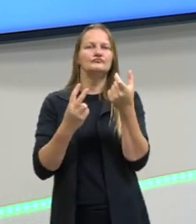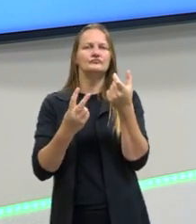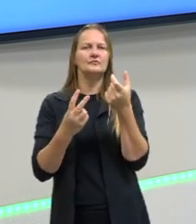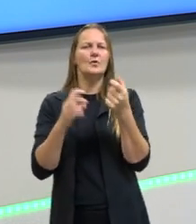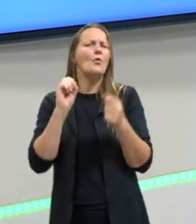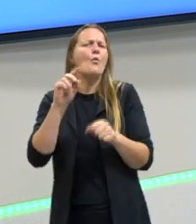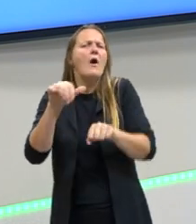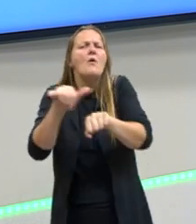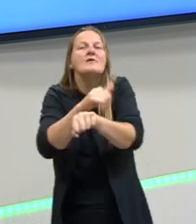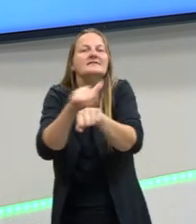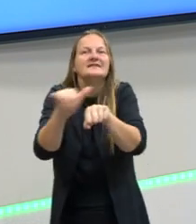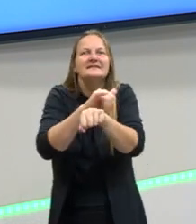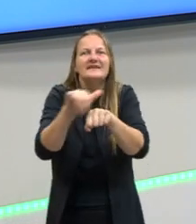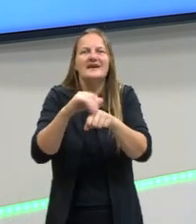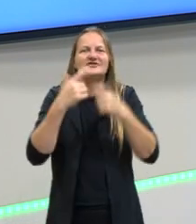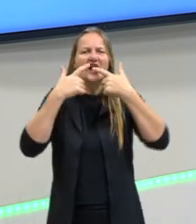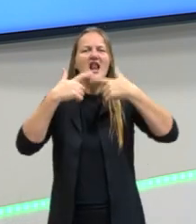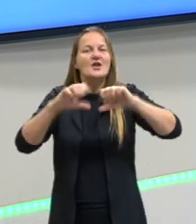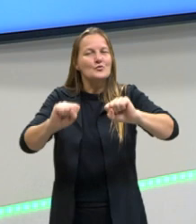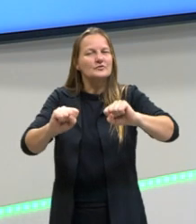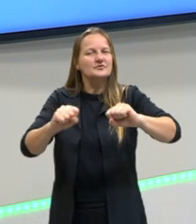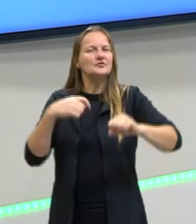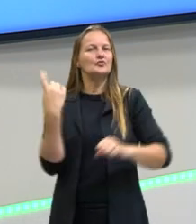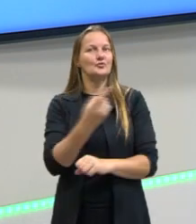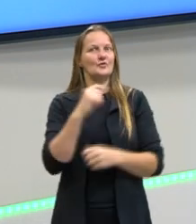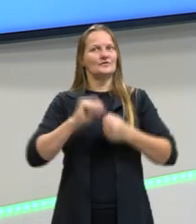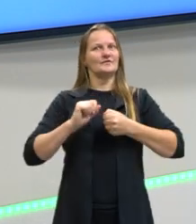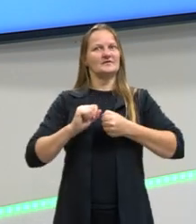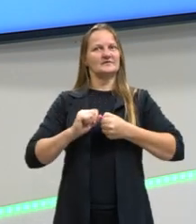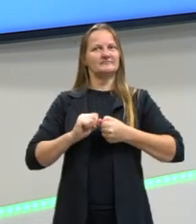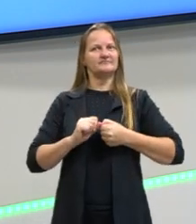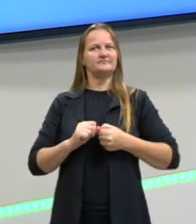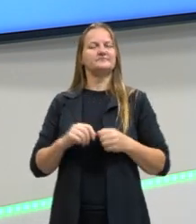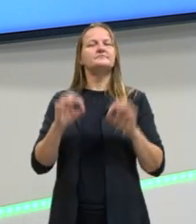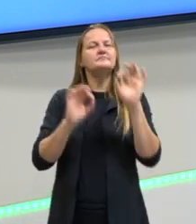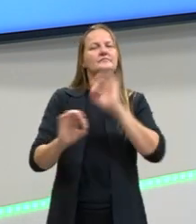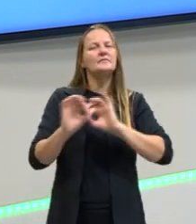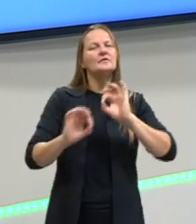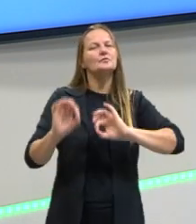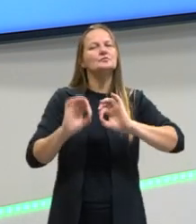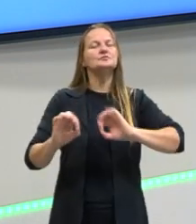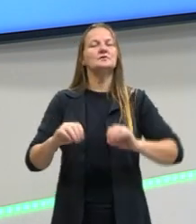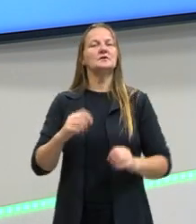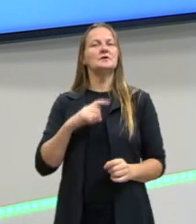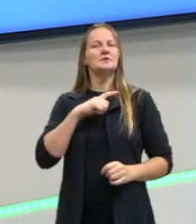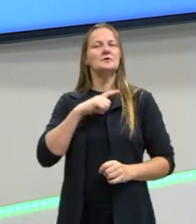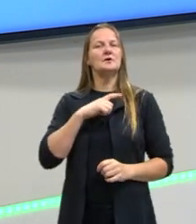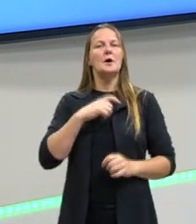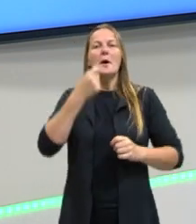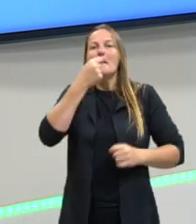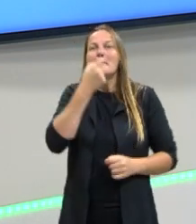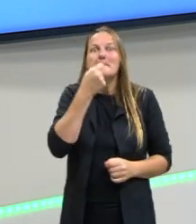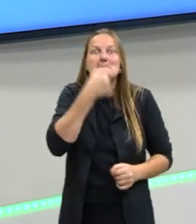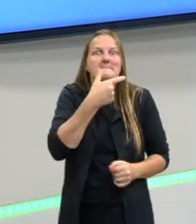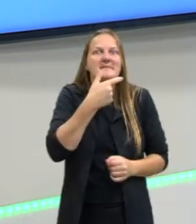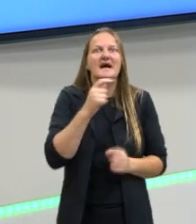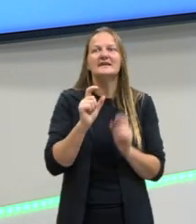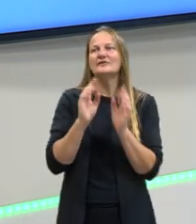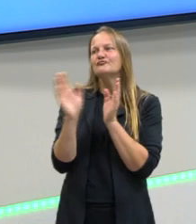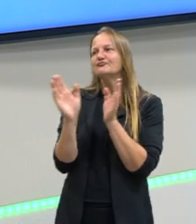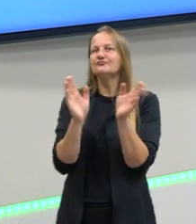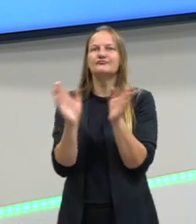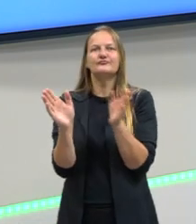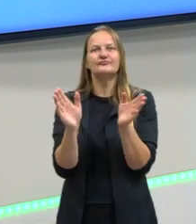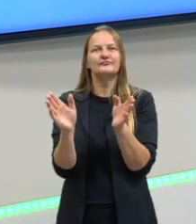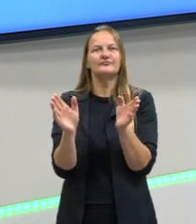estratégias linguísticas eu preciso fazer, eu preciso puxar para que essa piada de duplo sentido de fato